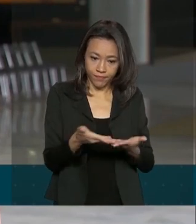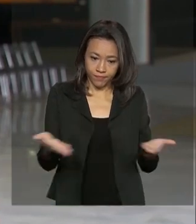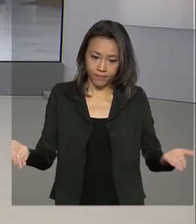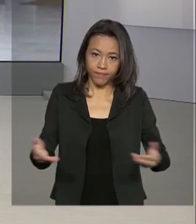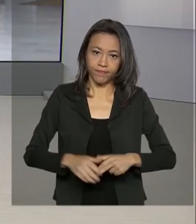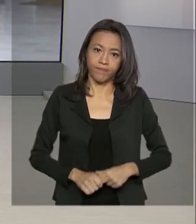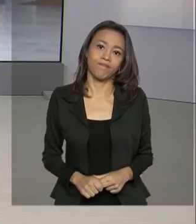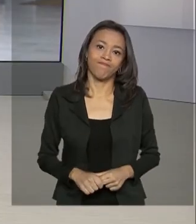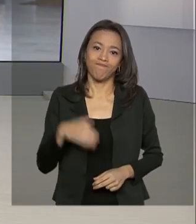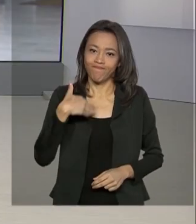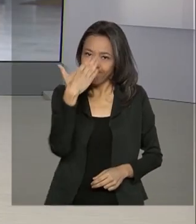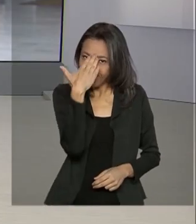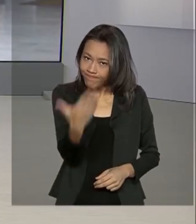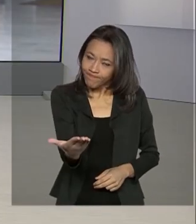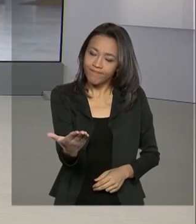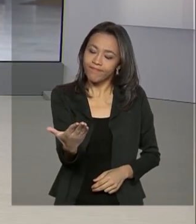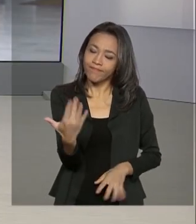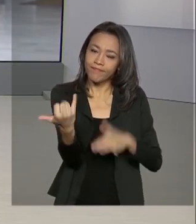Renata? Obrigada, Márcia, pelas suas informações. Legenda Zanotto